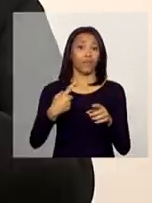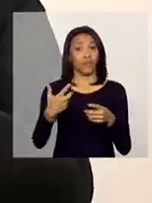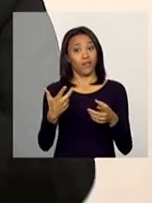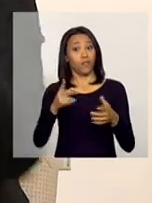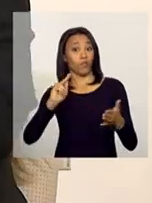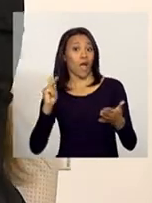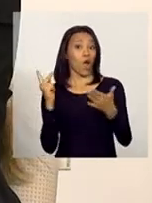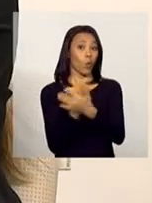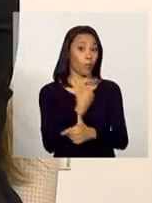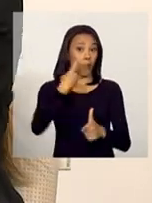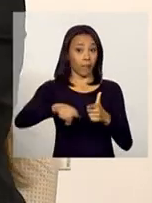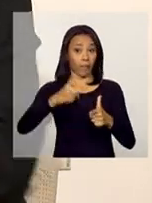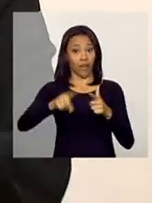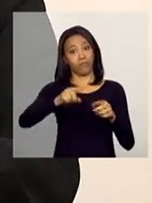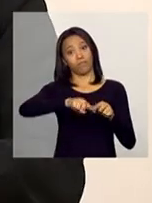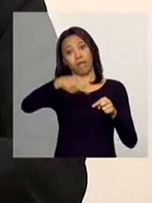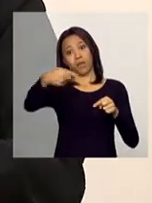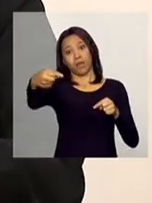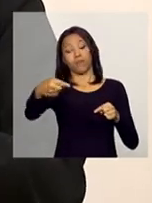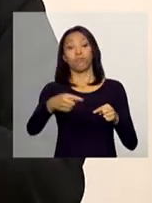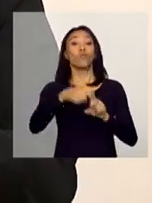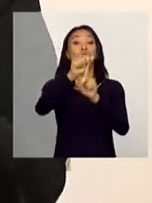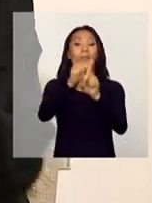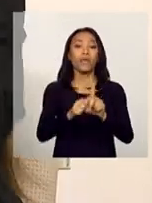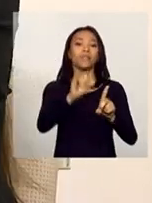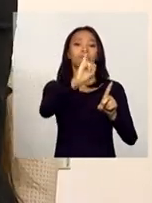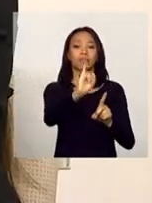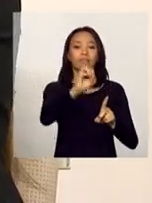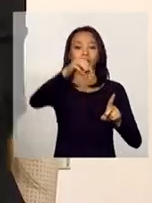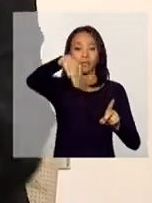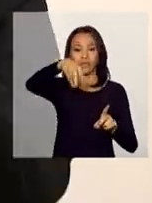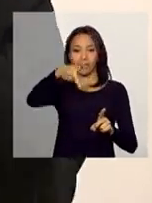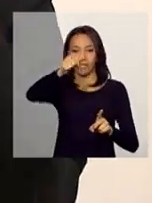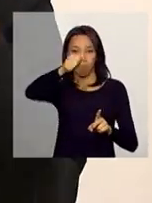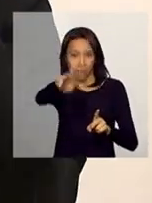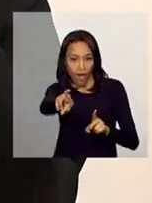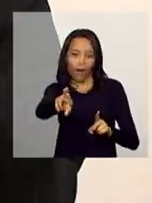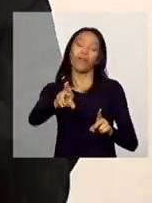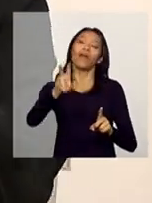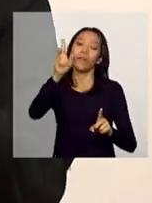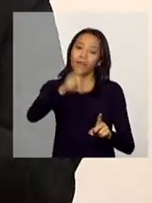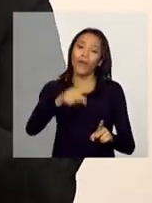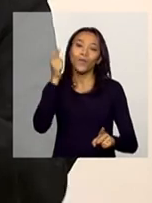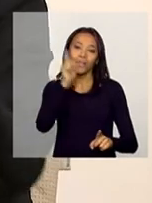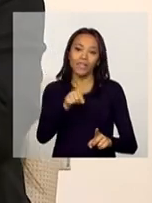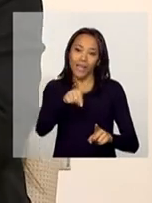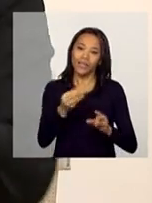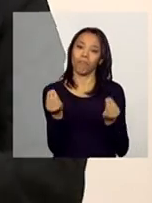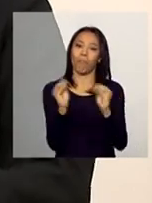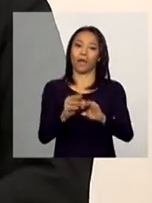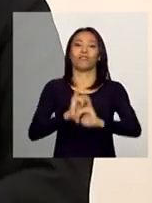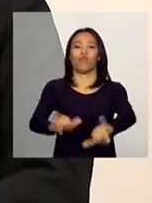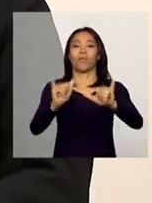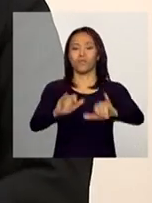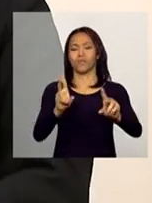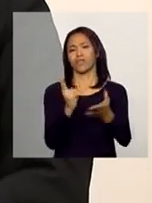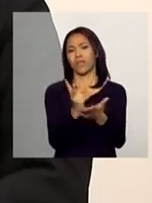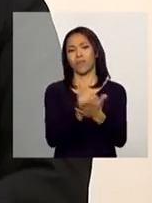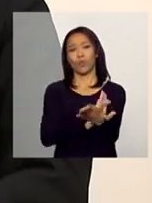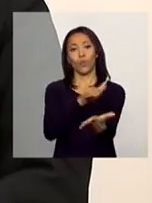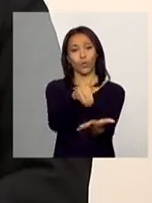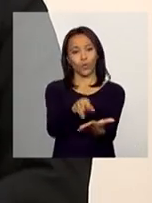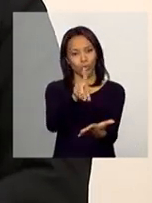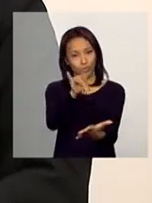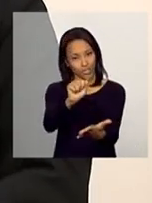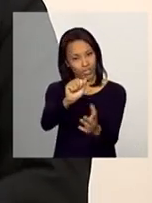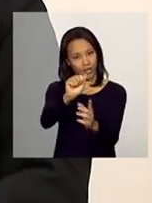efeitos. Porque todo mês ímpar é que tem essa questão do efeito no benefício da família. Então, é sempre até o último dia útil do mês